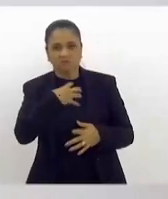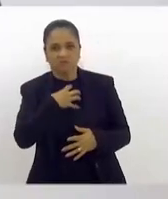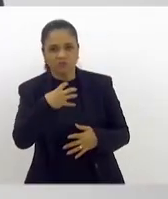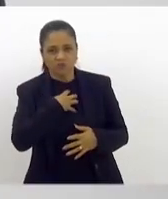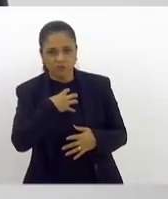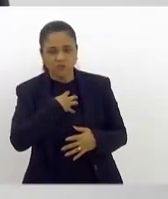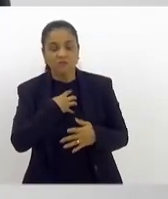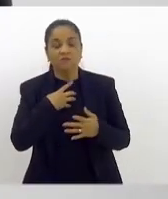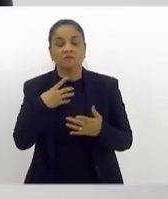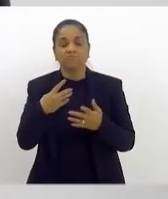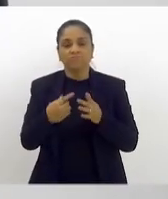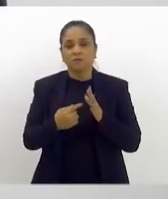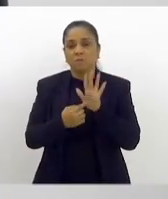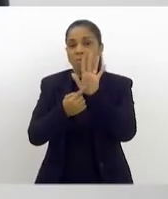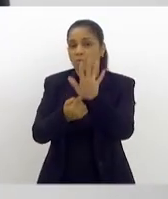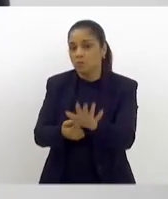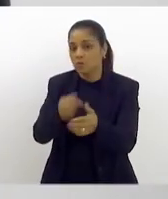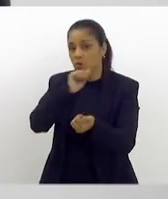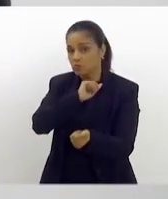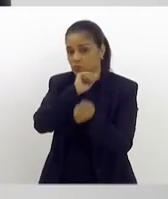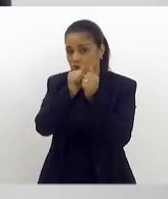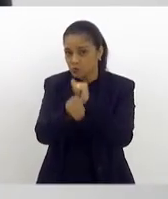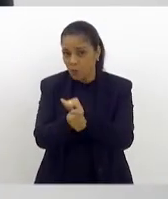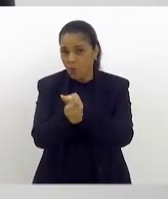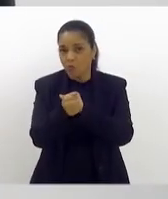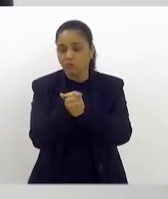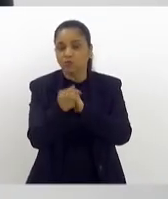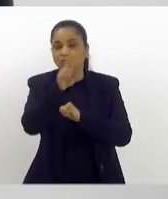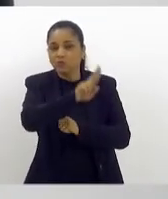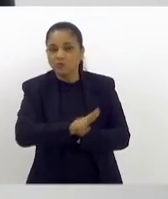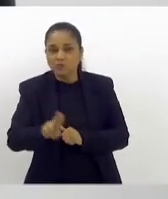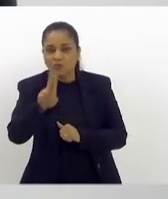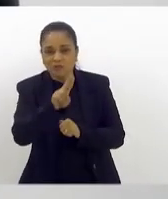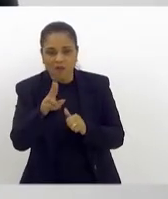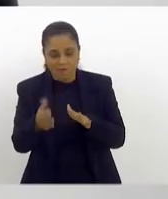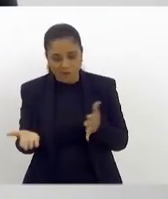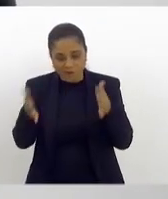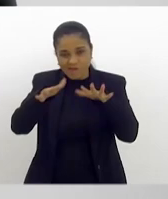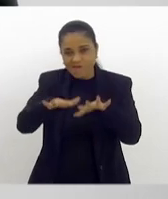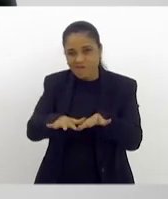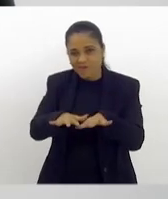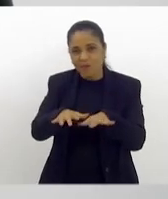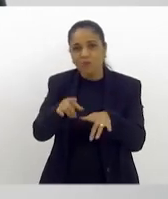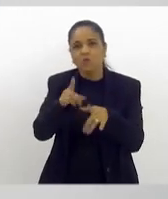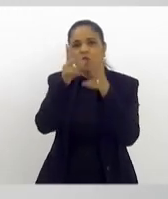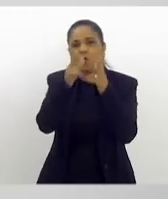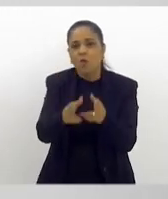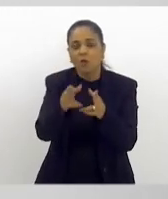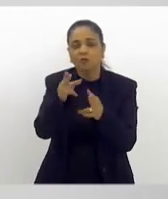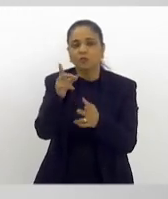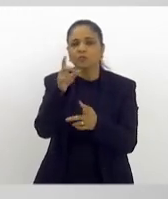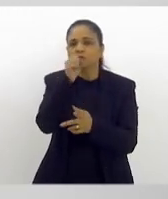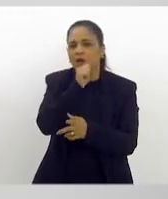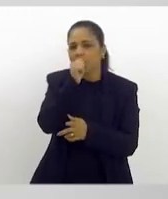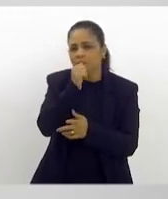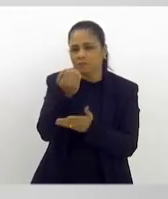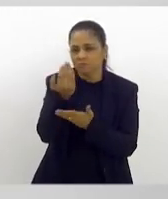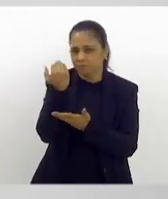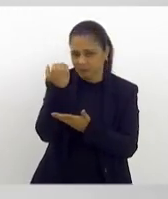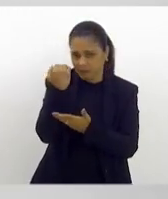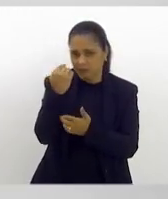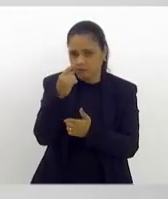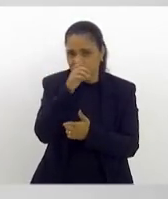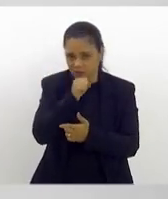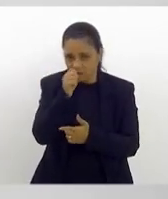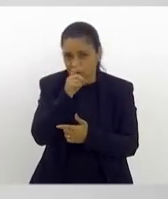o esporte como essa ferramenta de inclusão, como aconteceu no último domingo, no último sábado, na